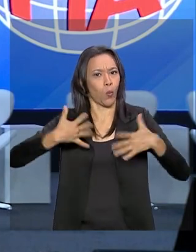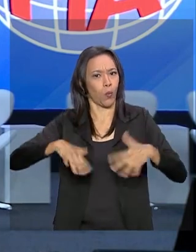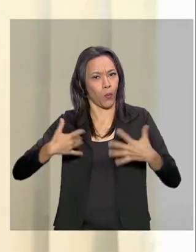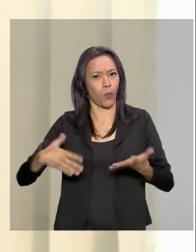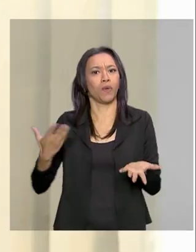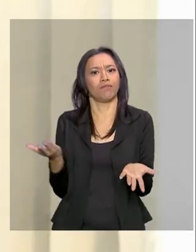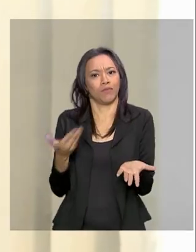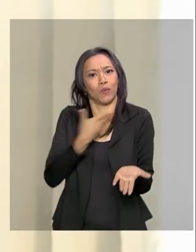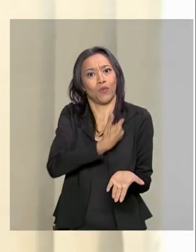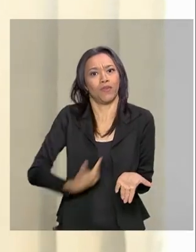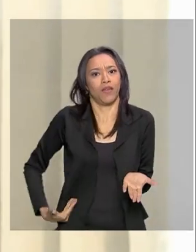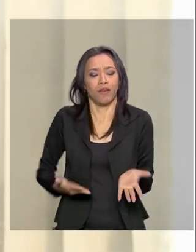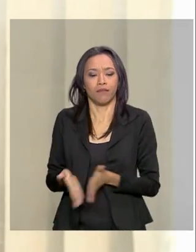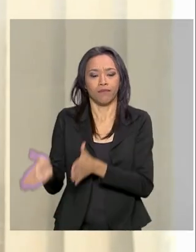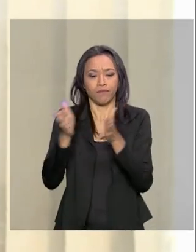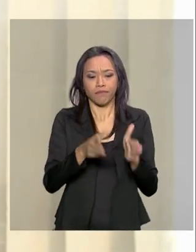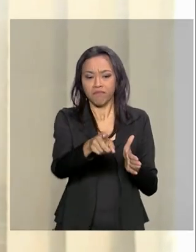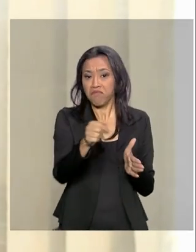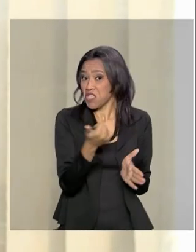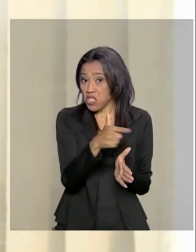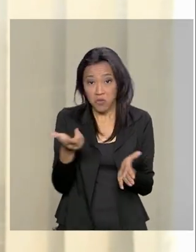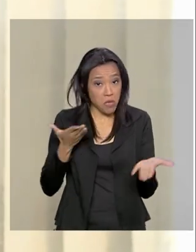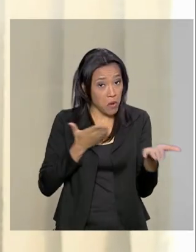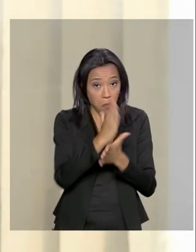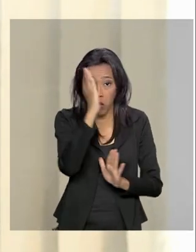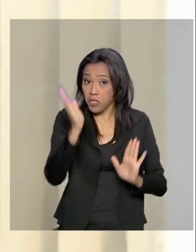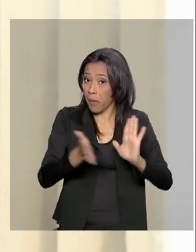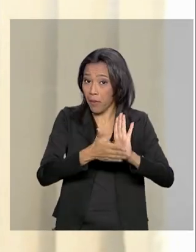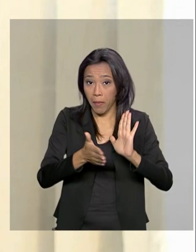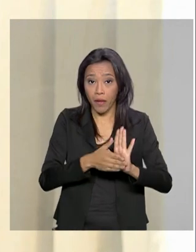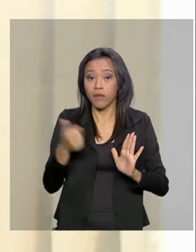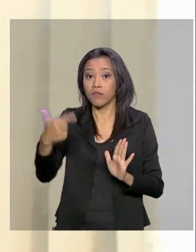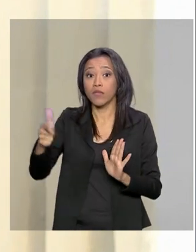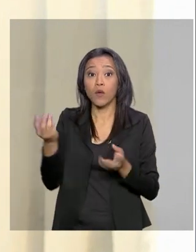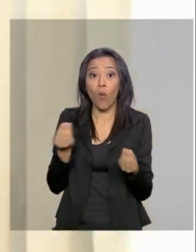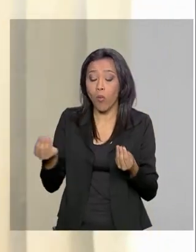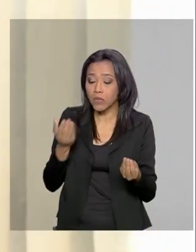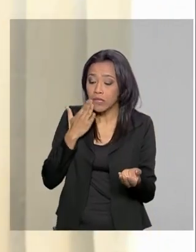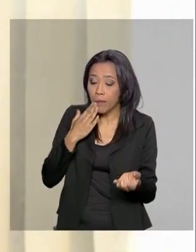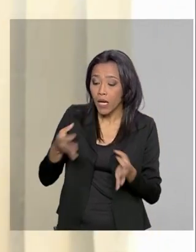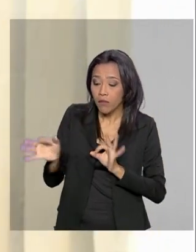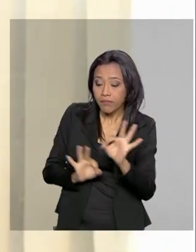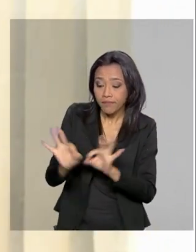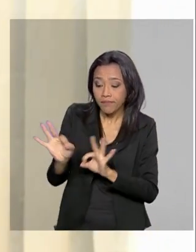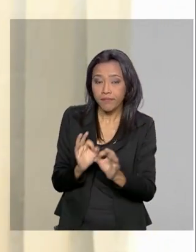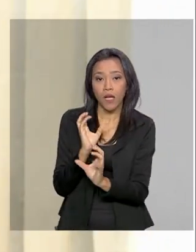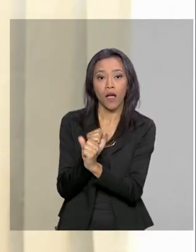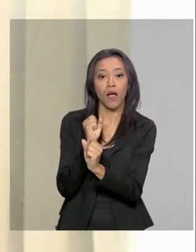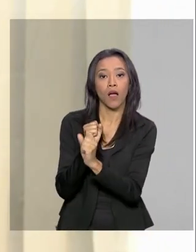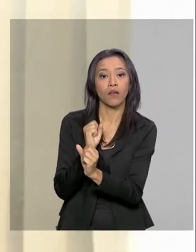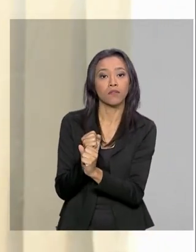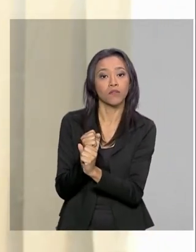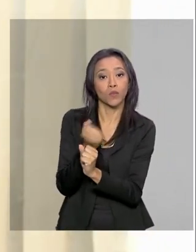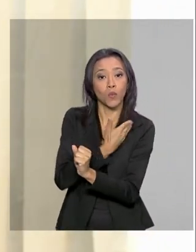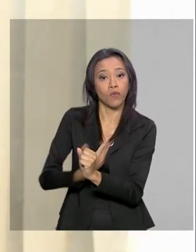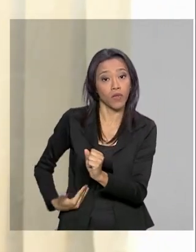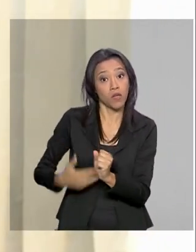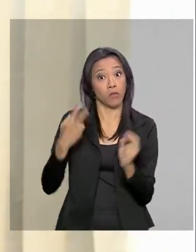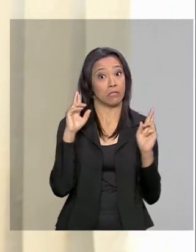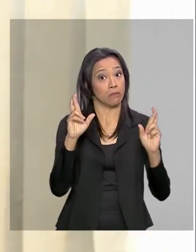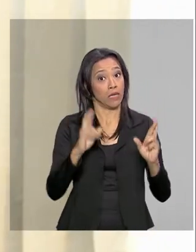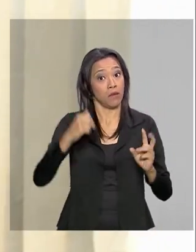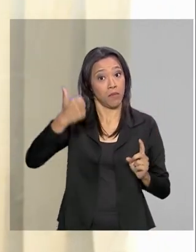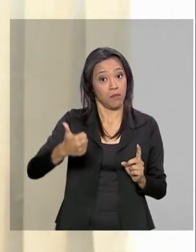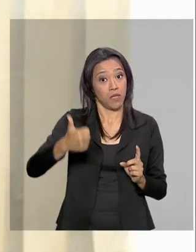Senado. Sem a reforma da Previdência não há previsibilidade nos gastos públicos. Eu espero que a votação em primeiro e segundo turno